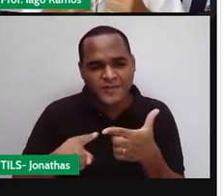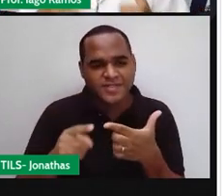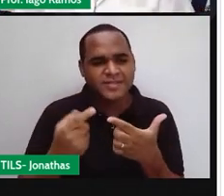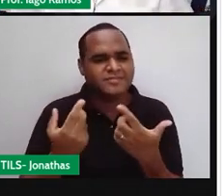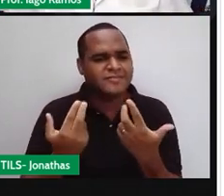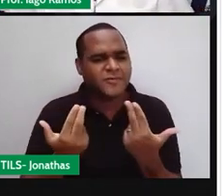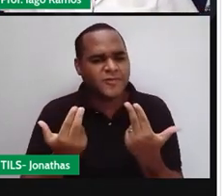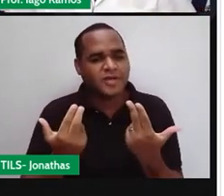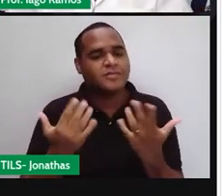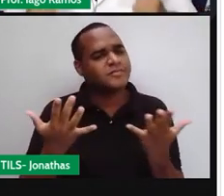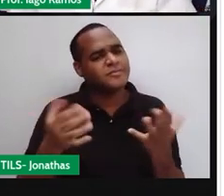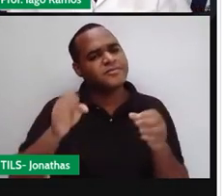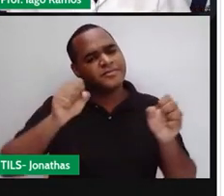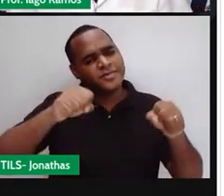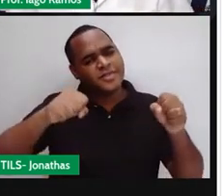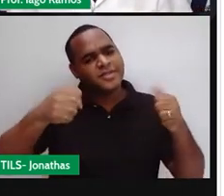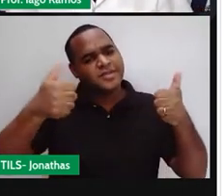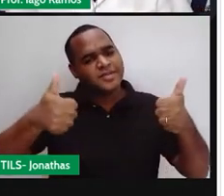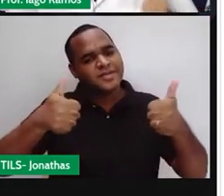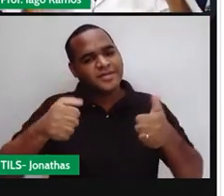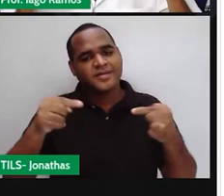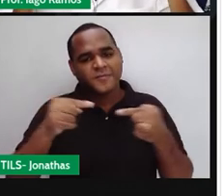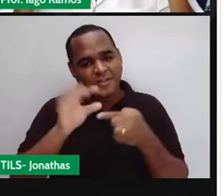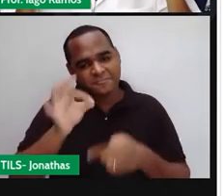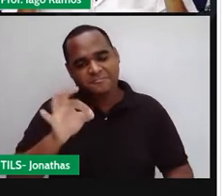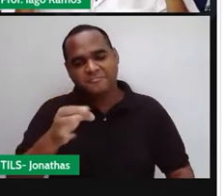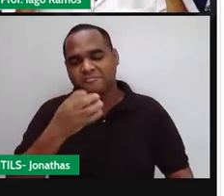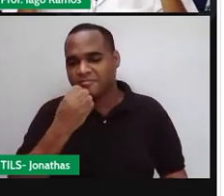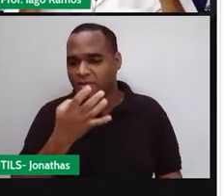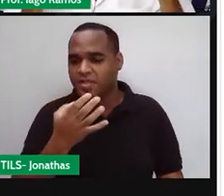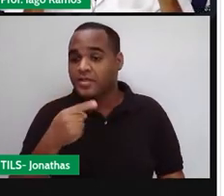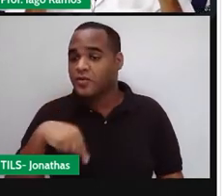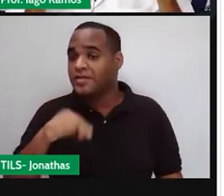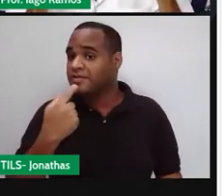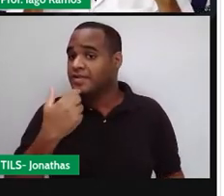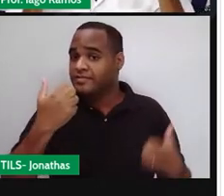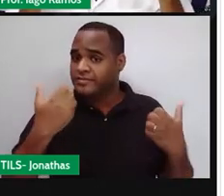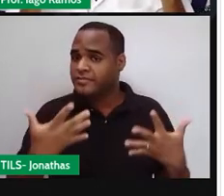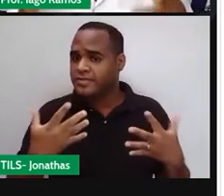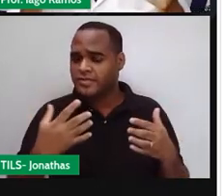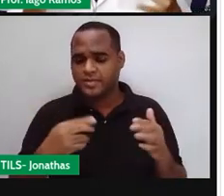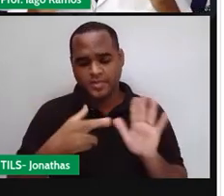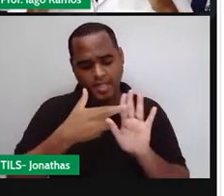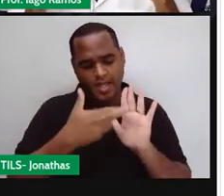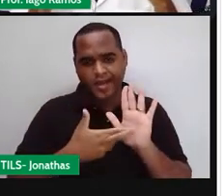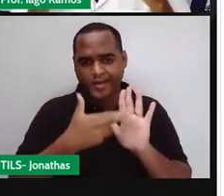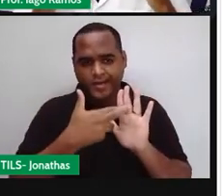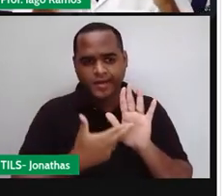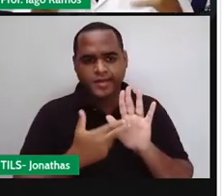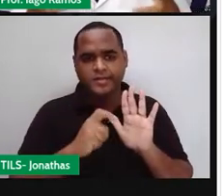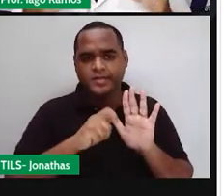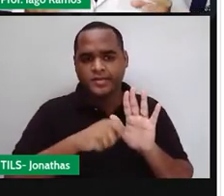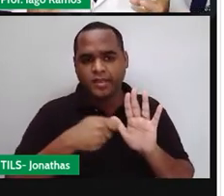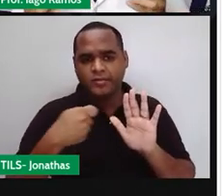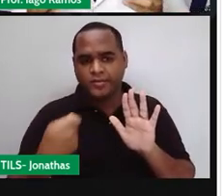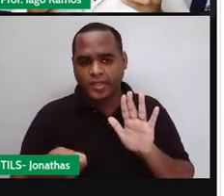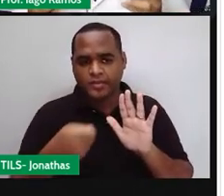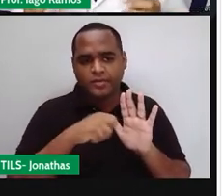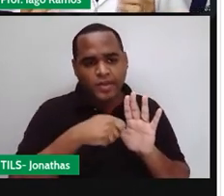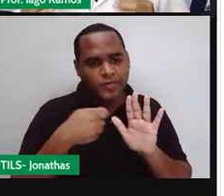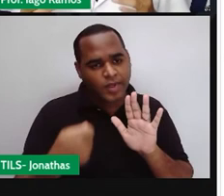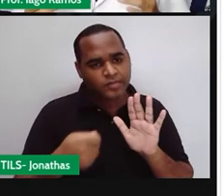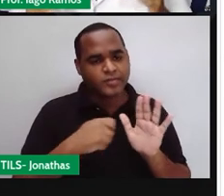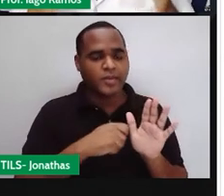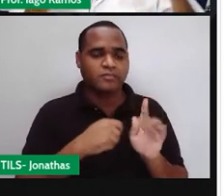Isso aí, galera. É isso aí. A gente diz isso, né? Que a regrinha de sinal, essa regrinha de sinal,